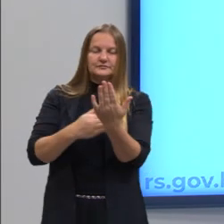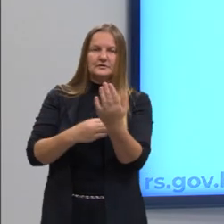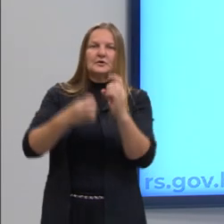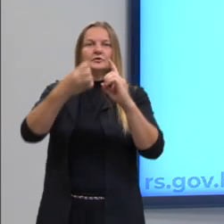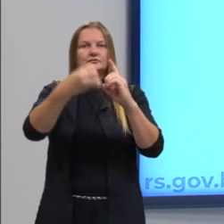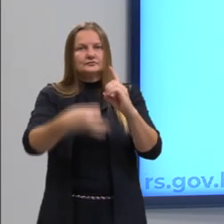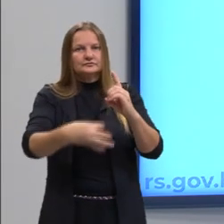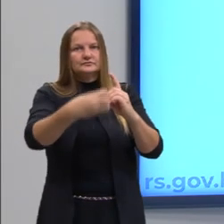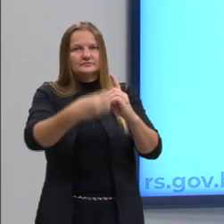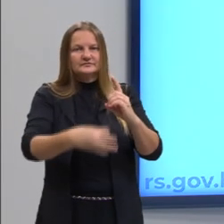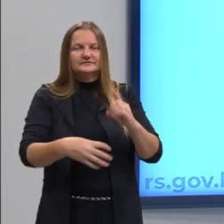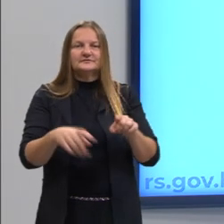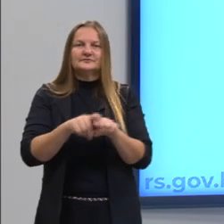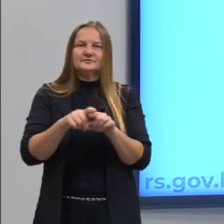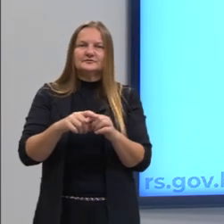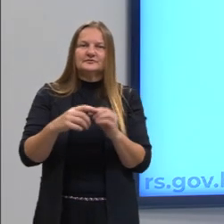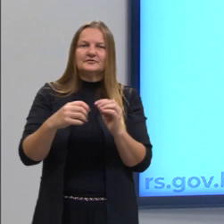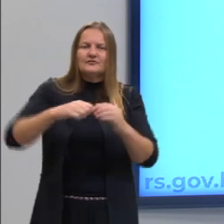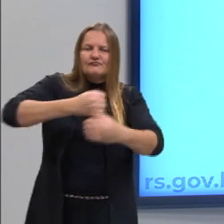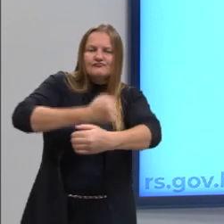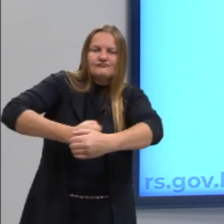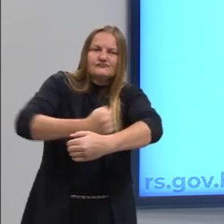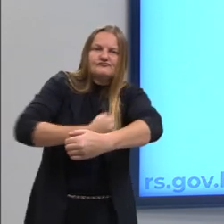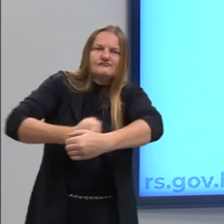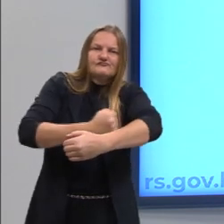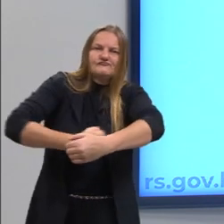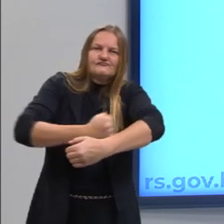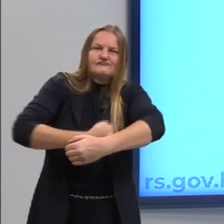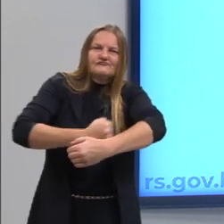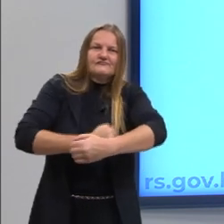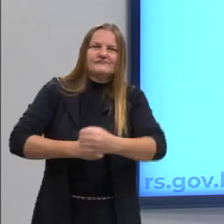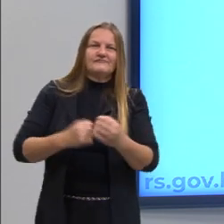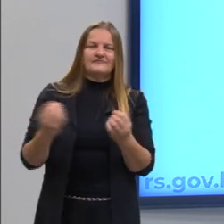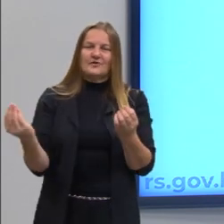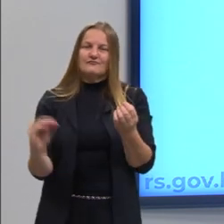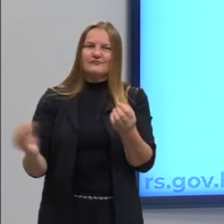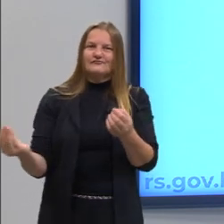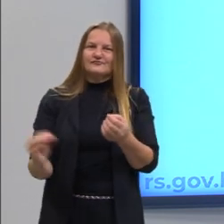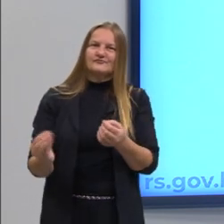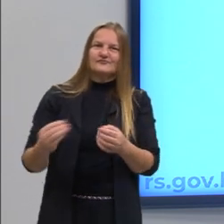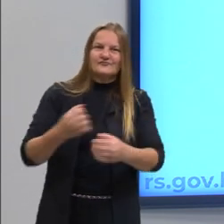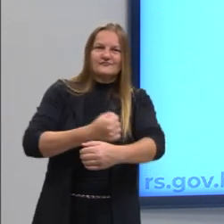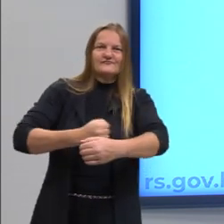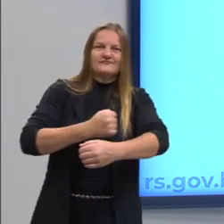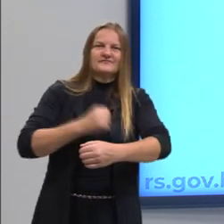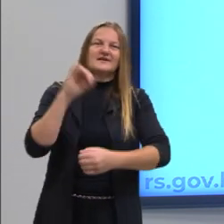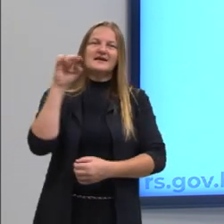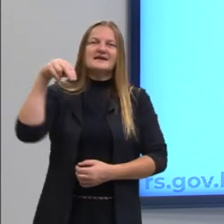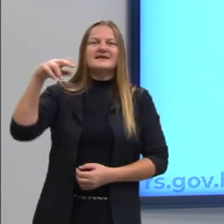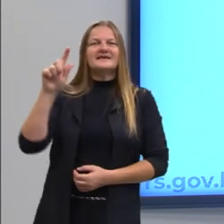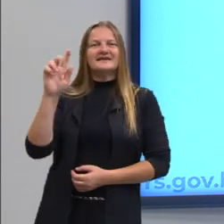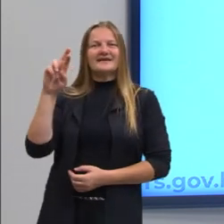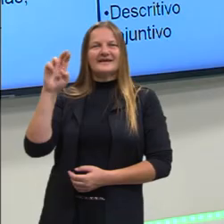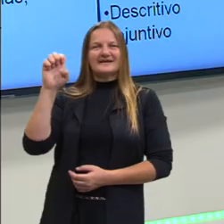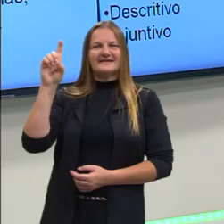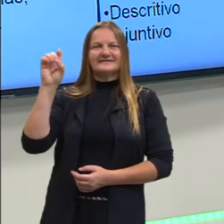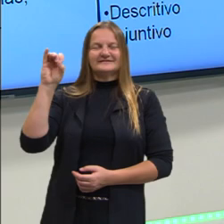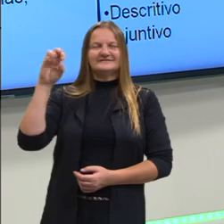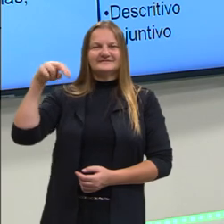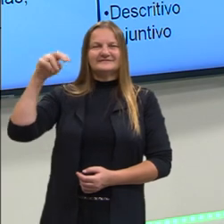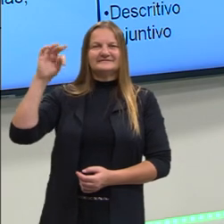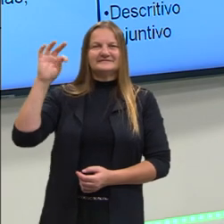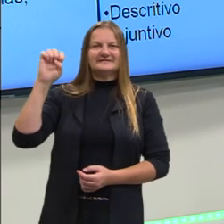descritivo. Numa receita eu coloco ali todos os elementos, os ingredientes que são necessários. Aí eu estou